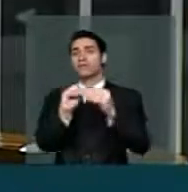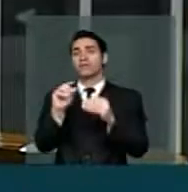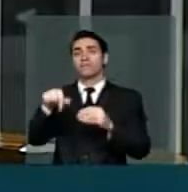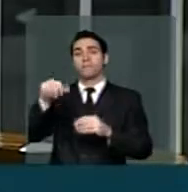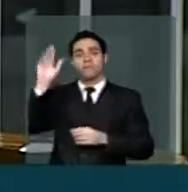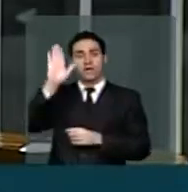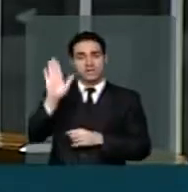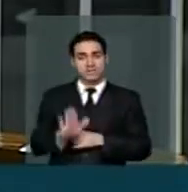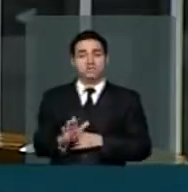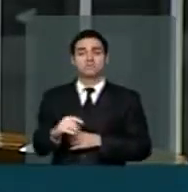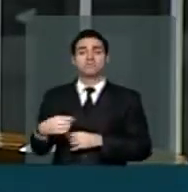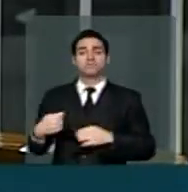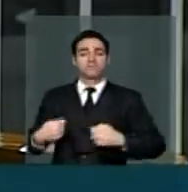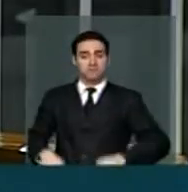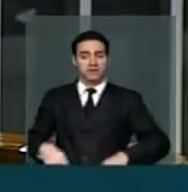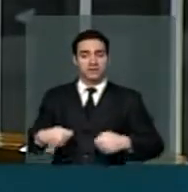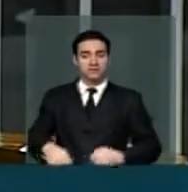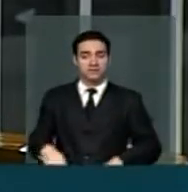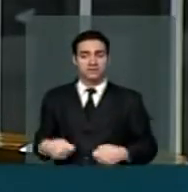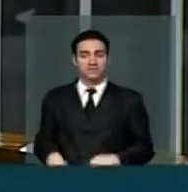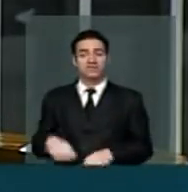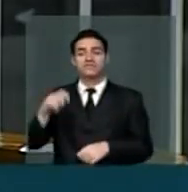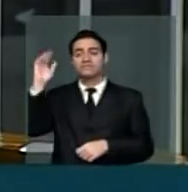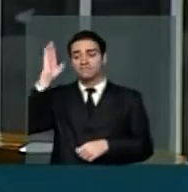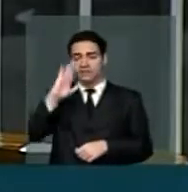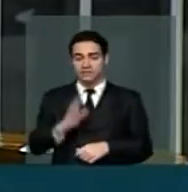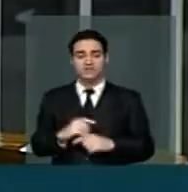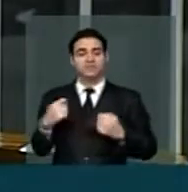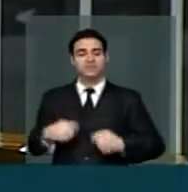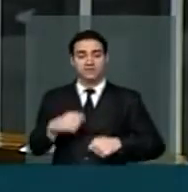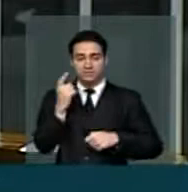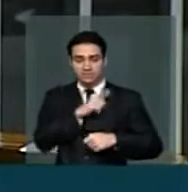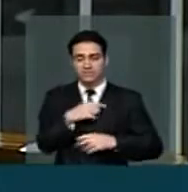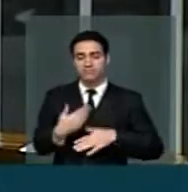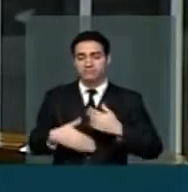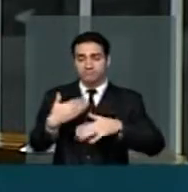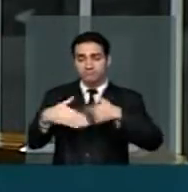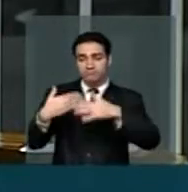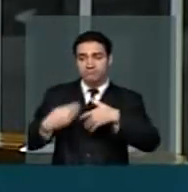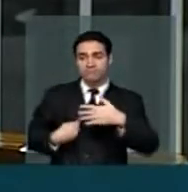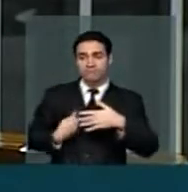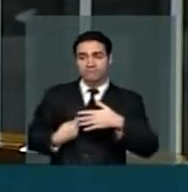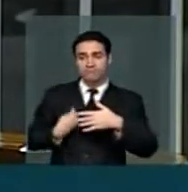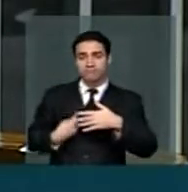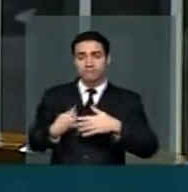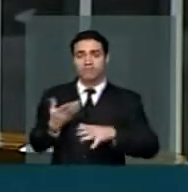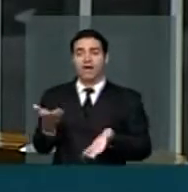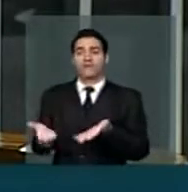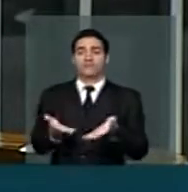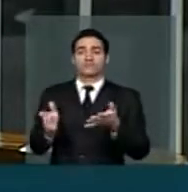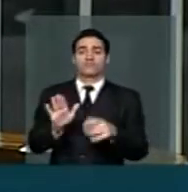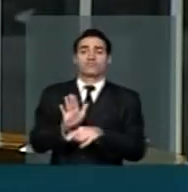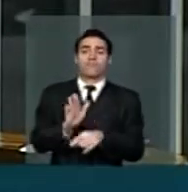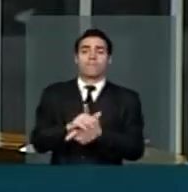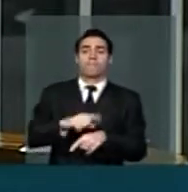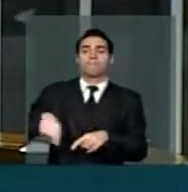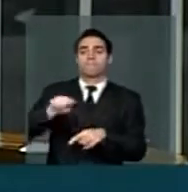precisa, esse Brasil precisa caminhar em direção àqueles que precisam tanto